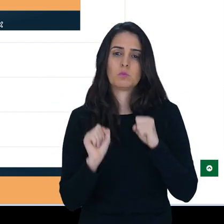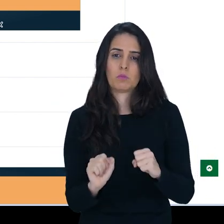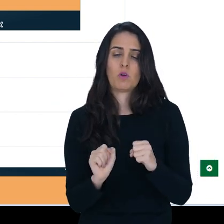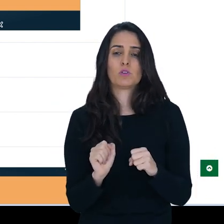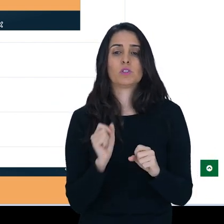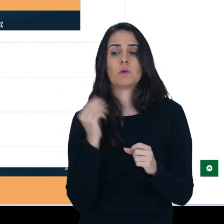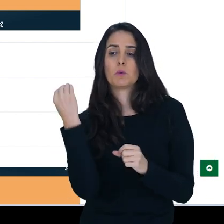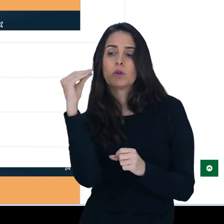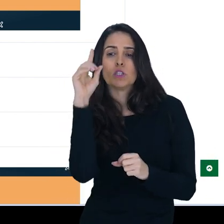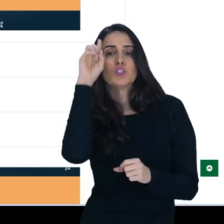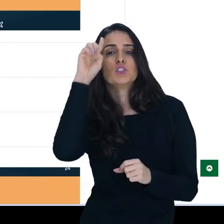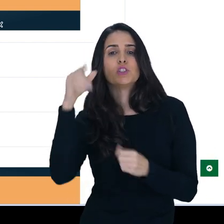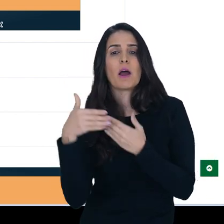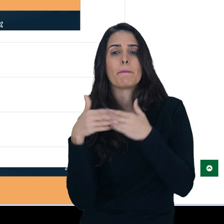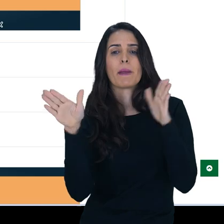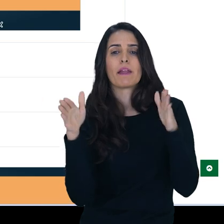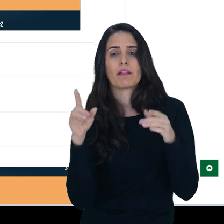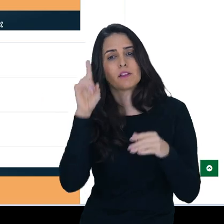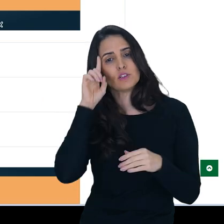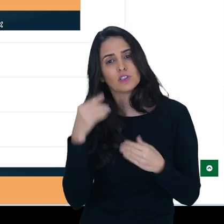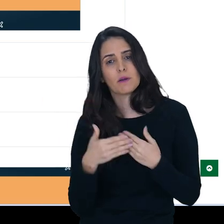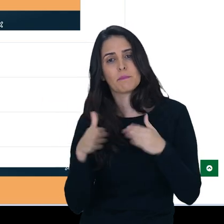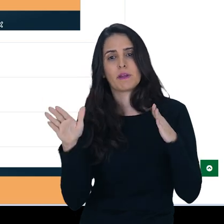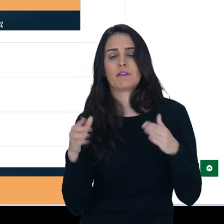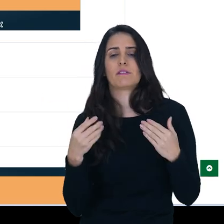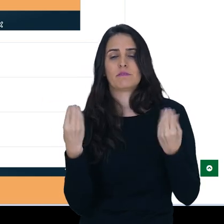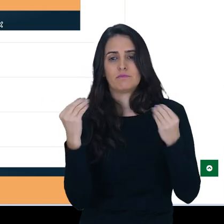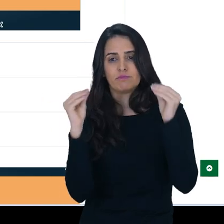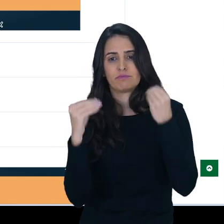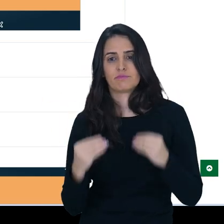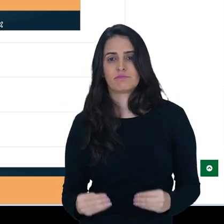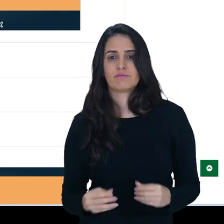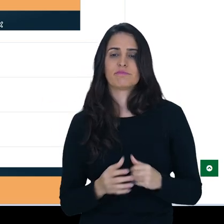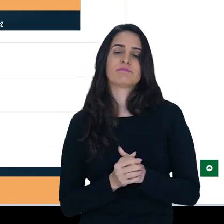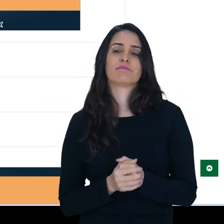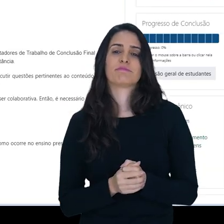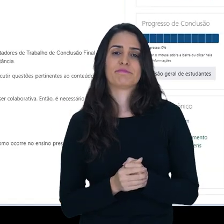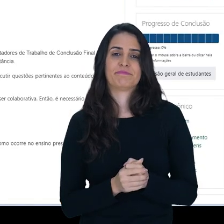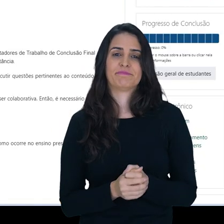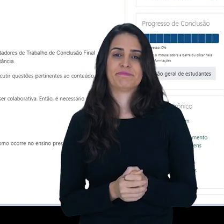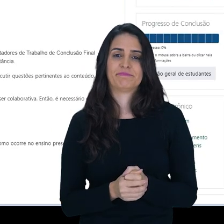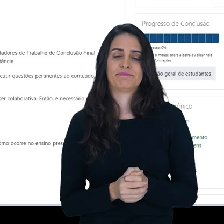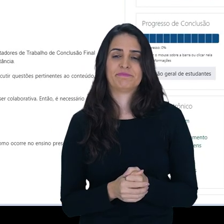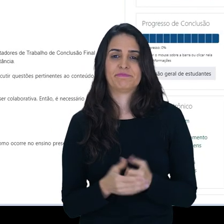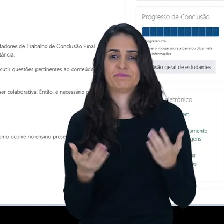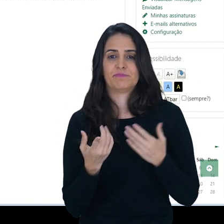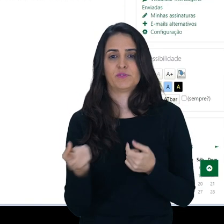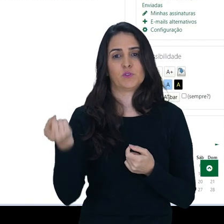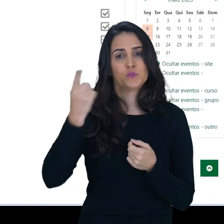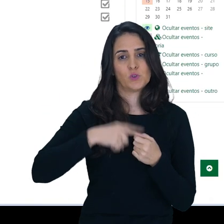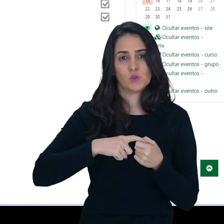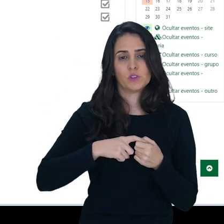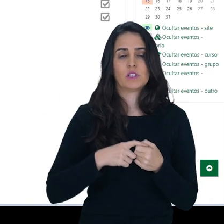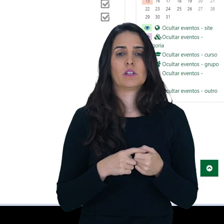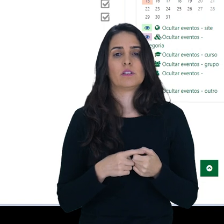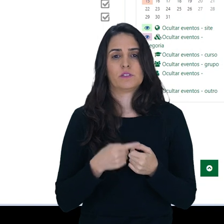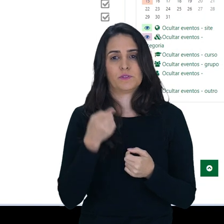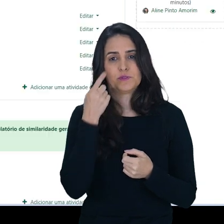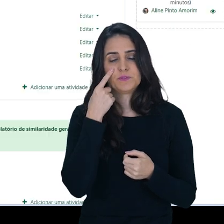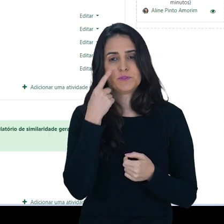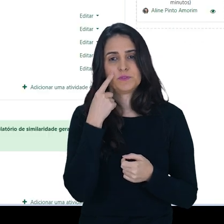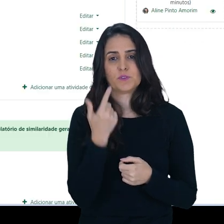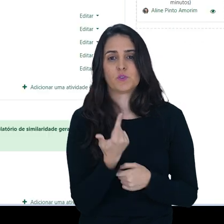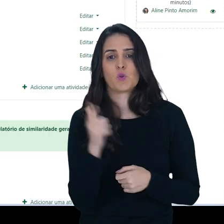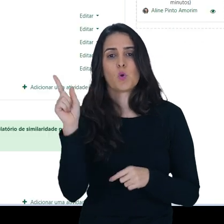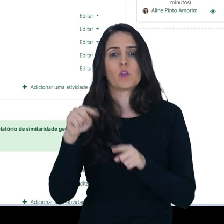me preocupar com a data e naquele dia ir lá e abrir a semana. Agora vamos retornar e